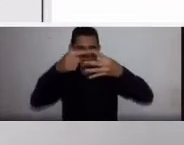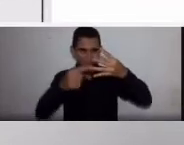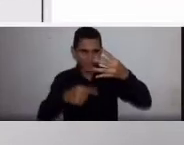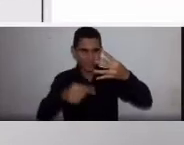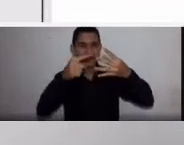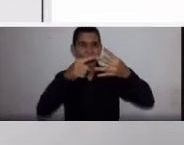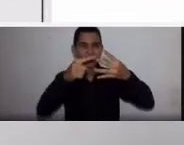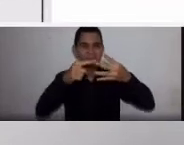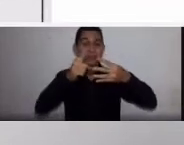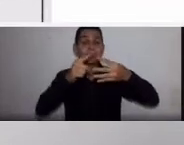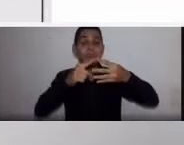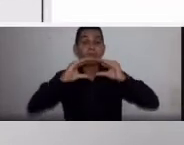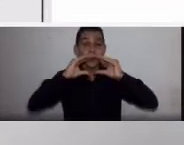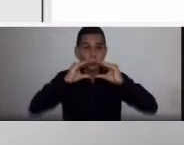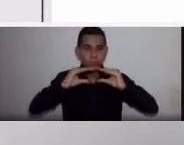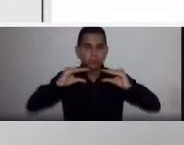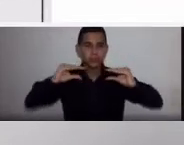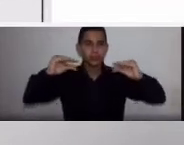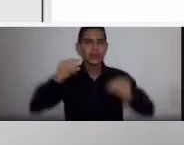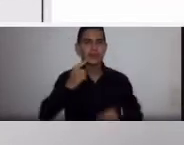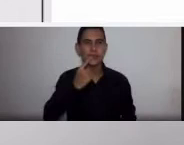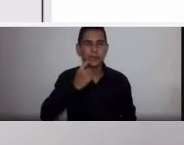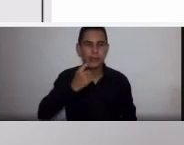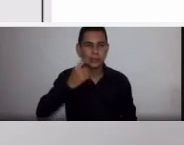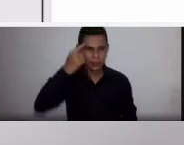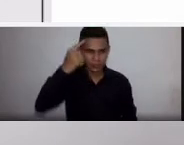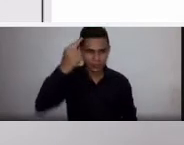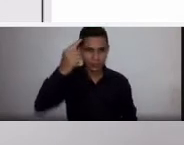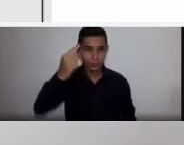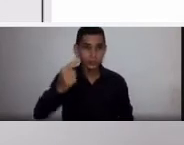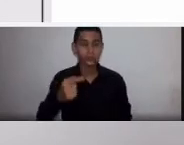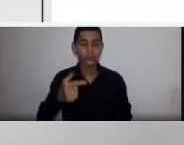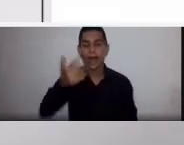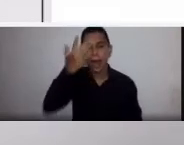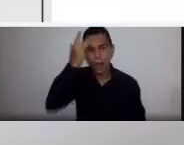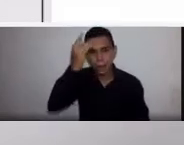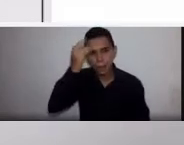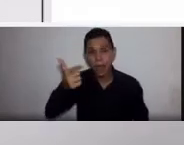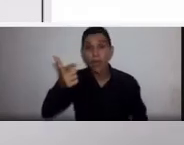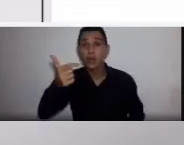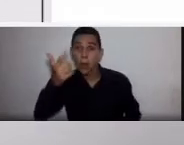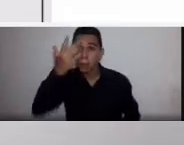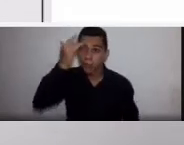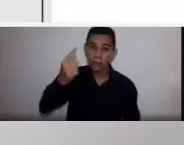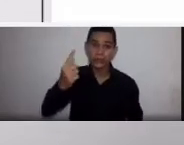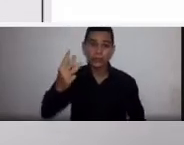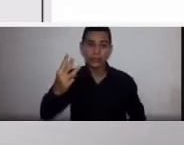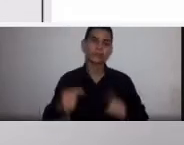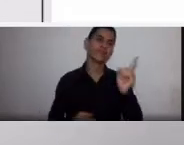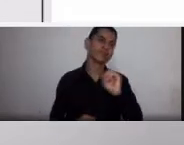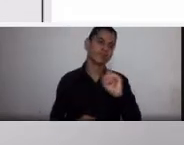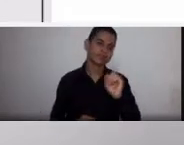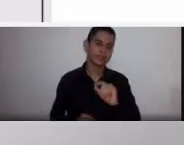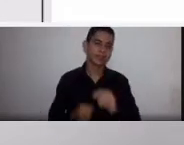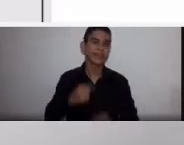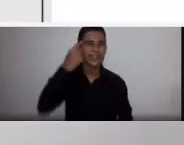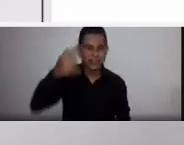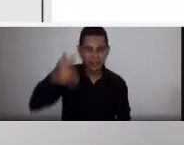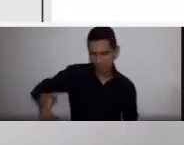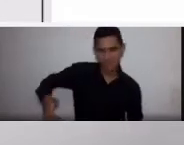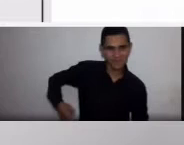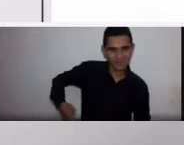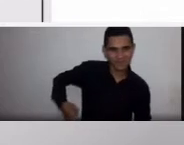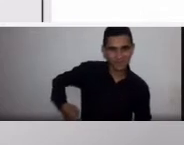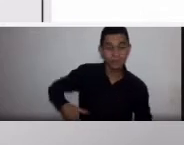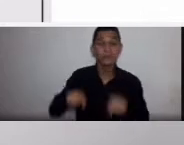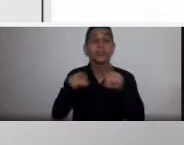esse tempo, de certa maneira, encurta. Então a eritropoetina, um hormônio produzido pelo rim e pelo fígado, é capaz